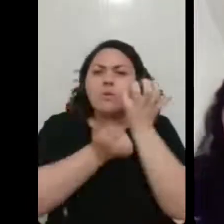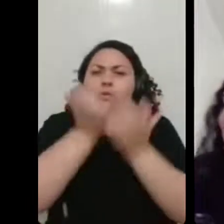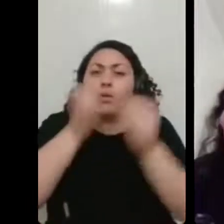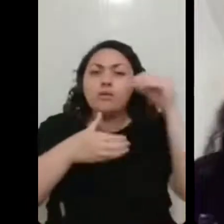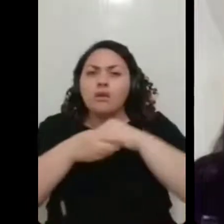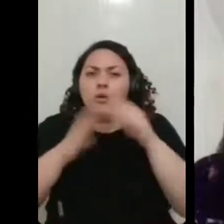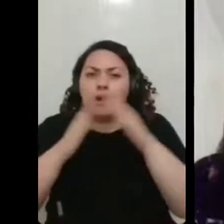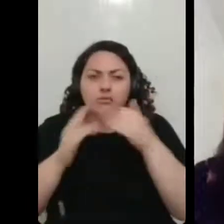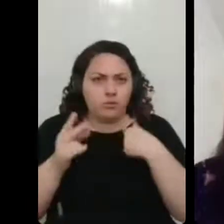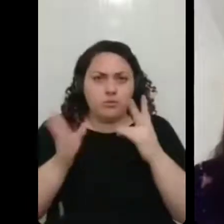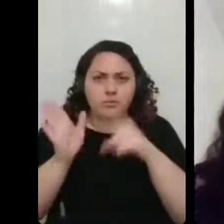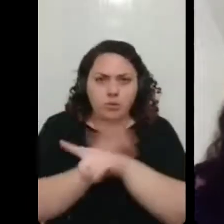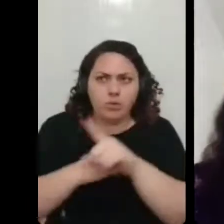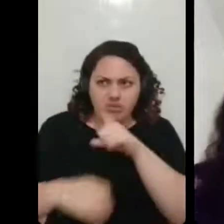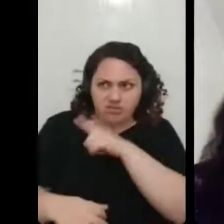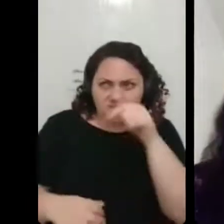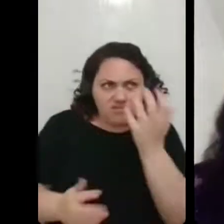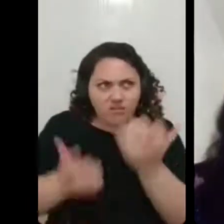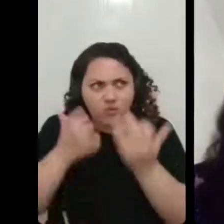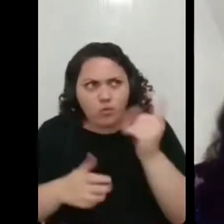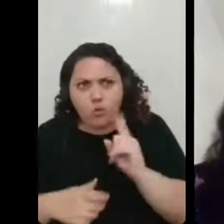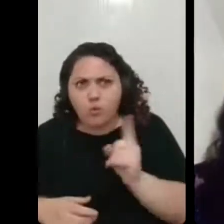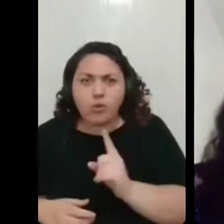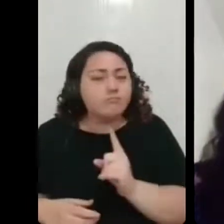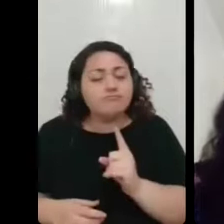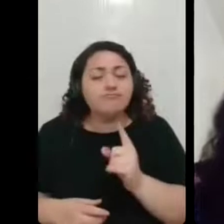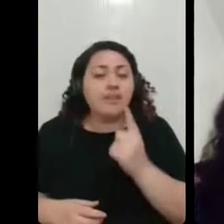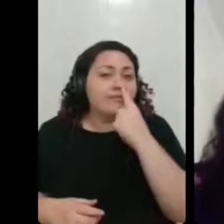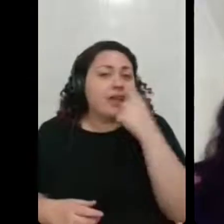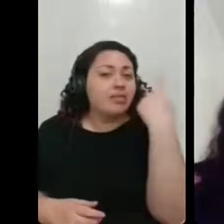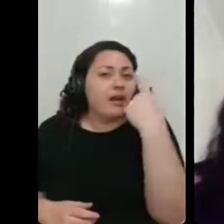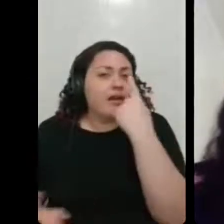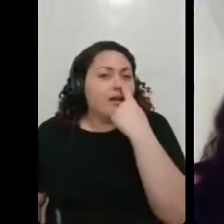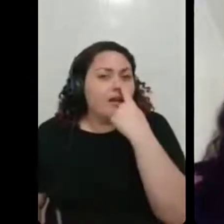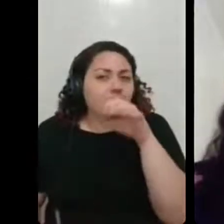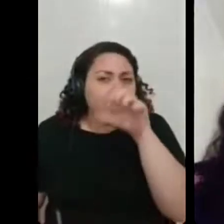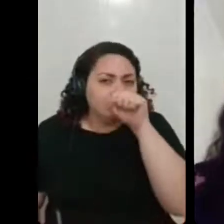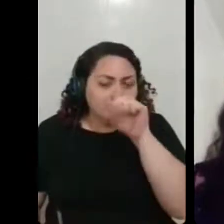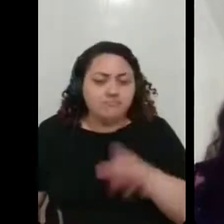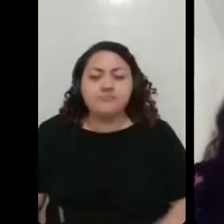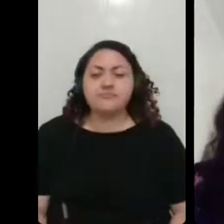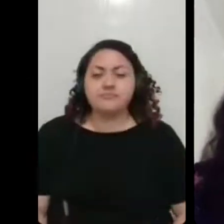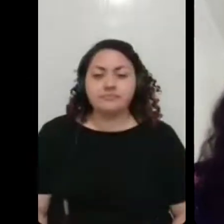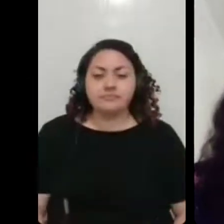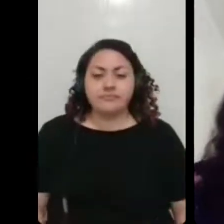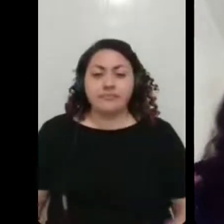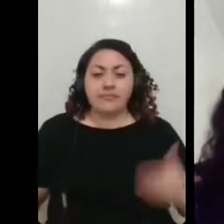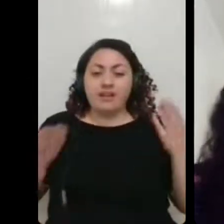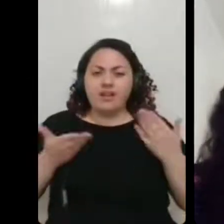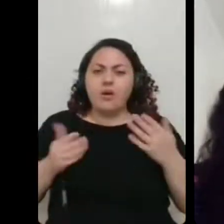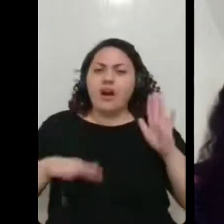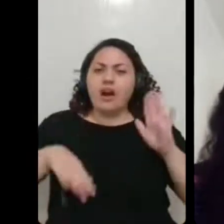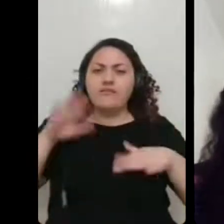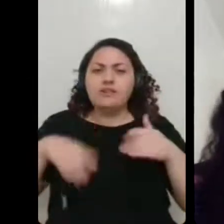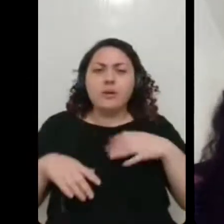perguntava, gente, tá queimando alguma coisa? E não era nada disso. E, ultimamente, de vez em quando, o sabor de algumas